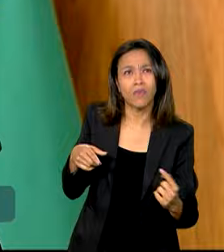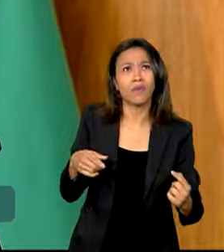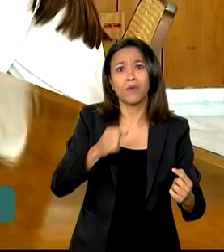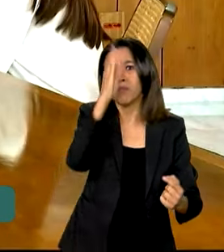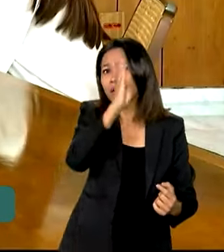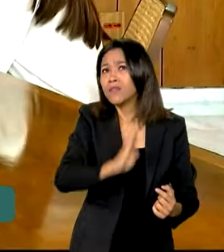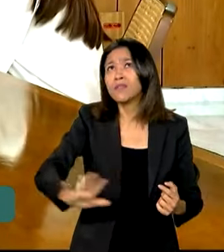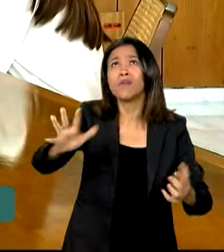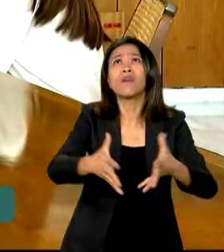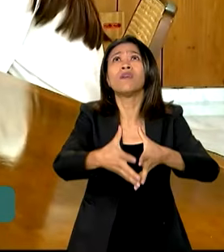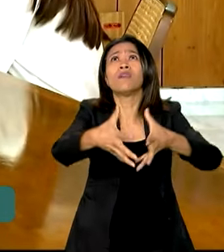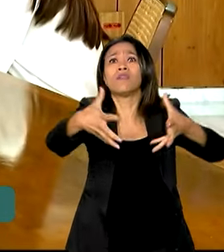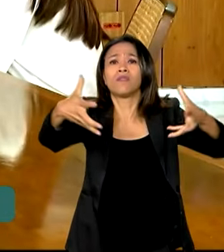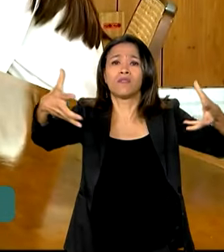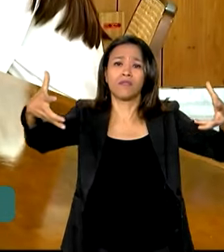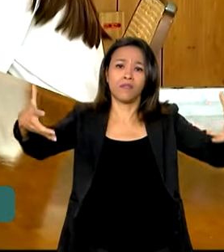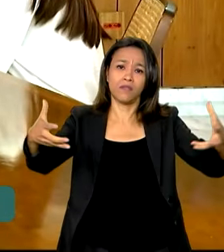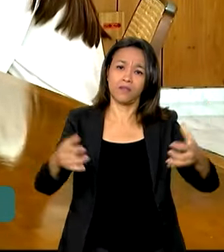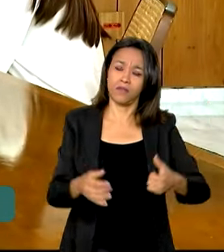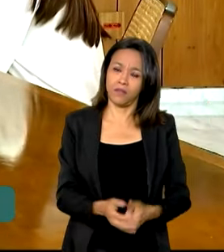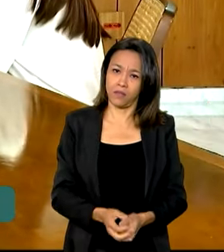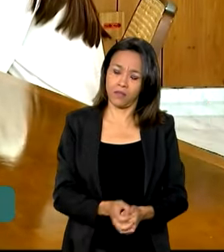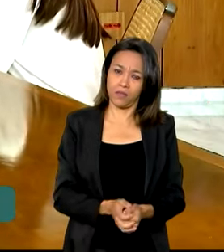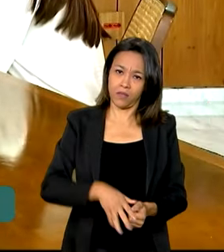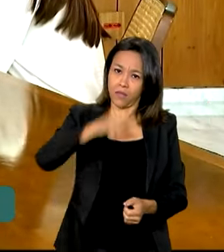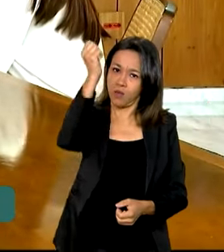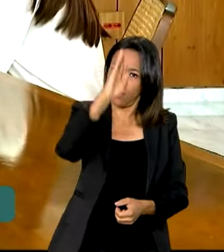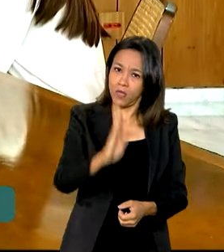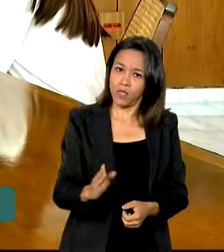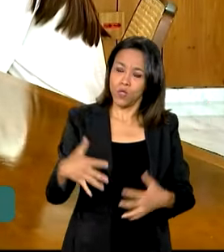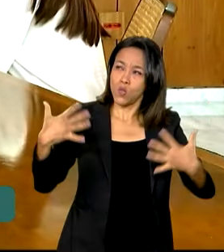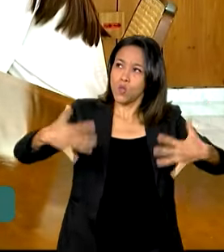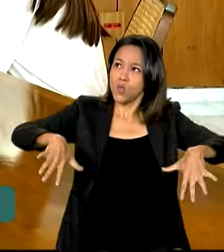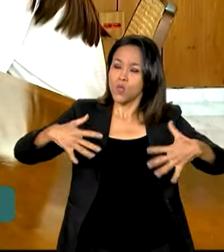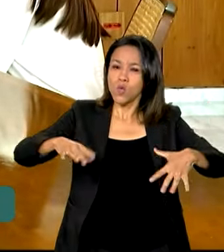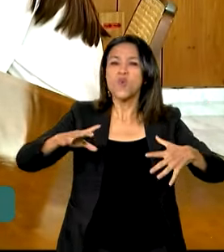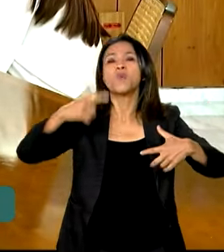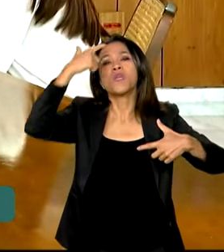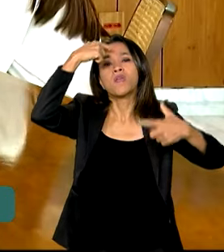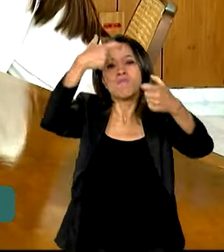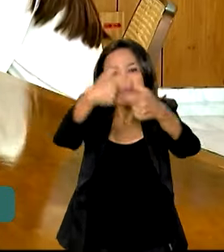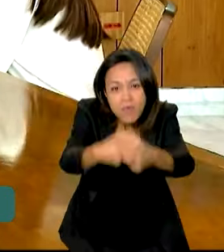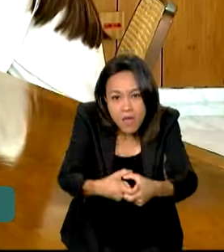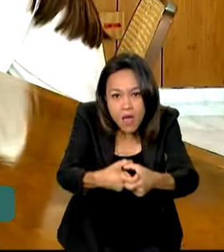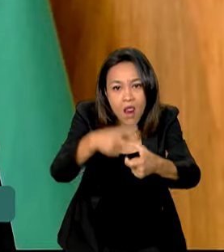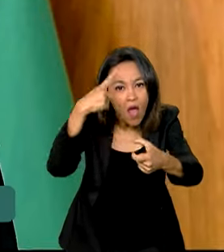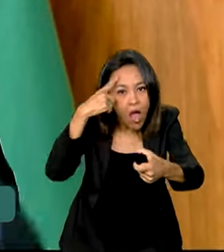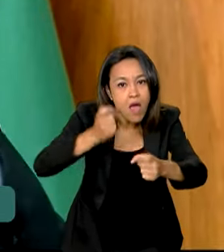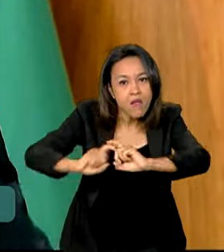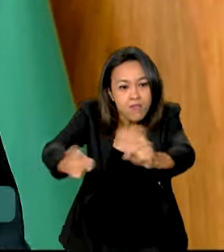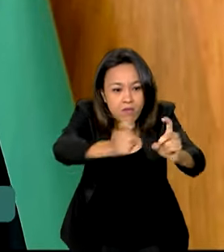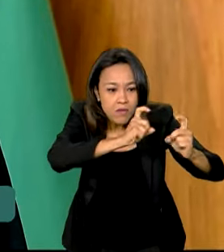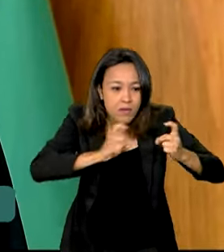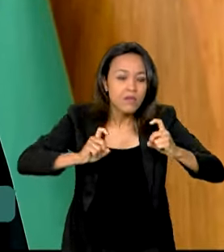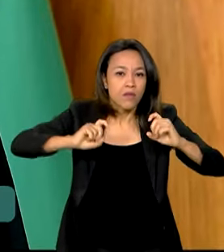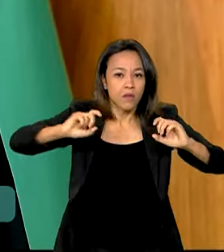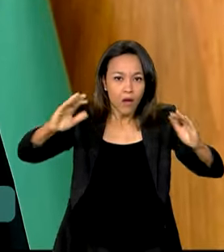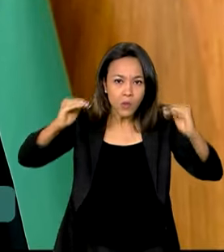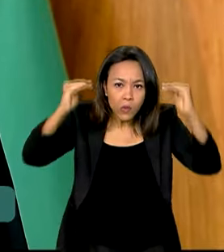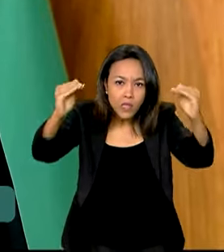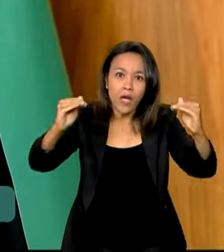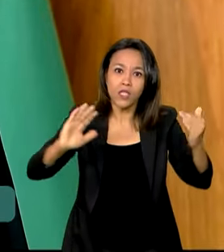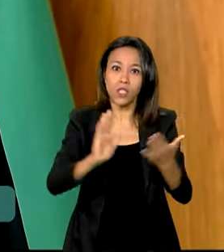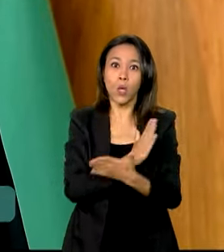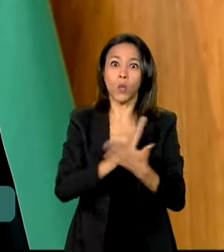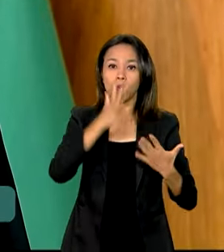grande. Esse país é muito poderoso. O que é pequeno é a cabeça dos dirigentes desse país e a cabeça de alguns